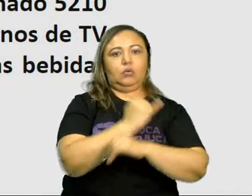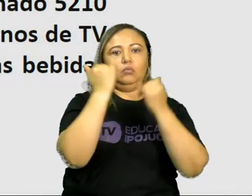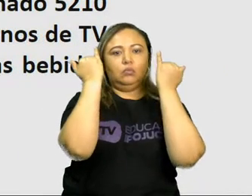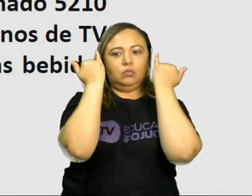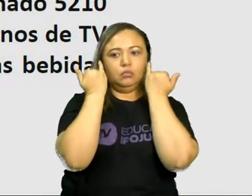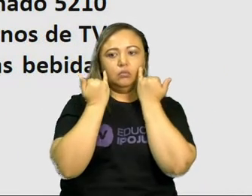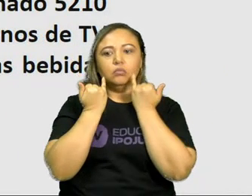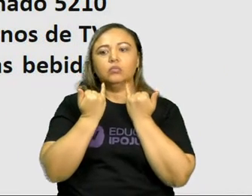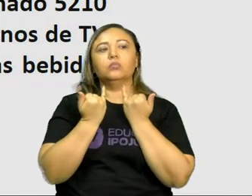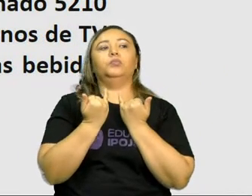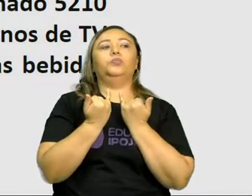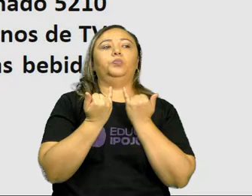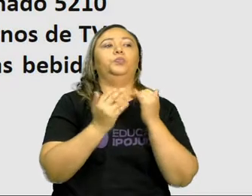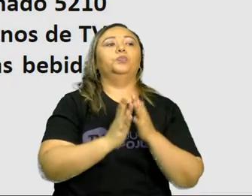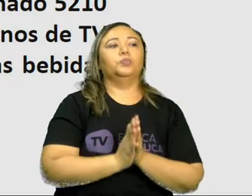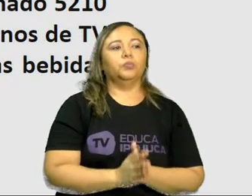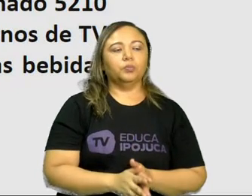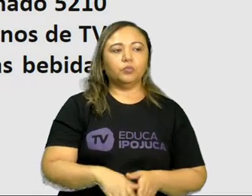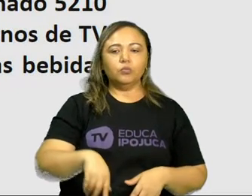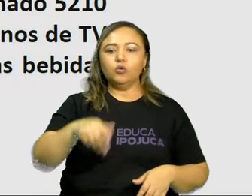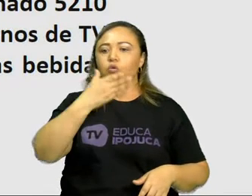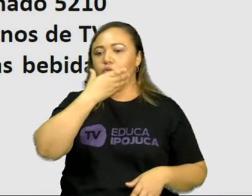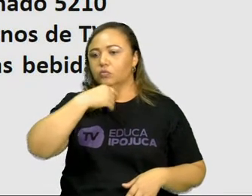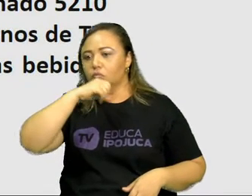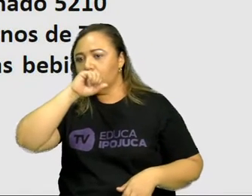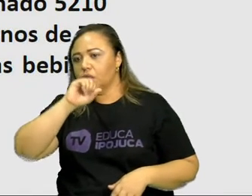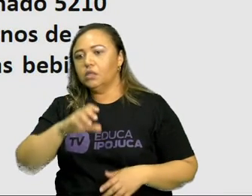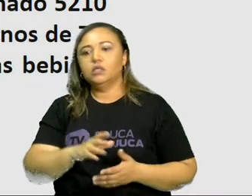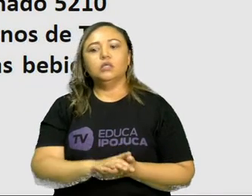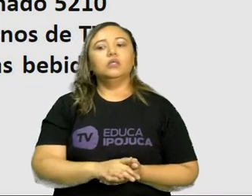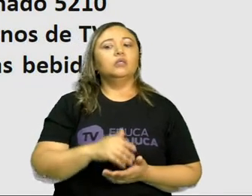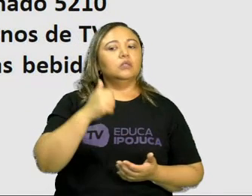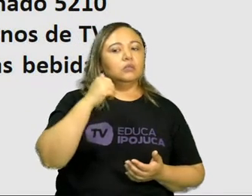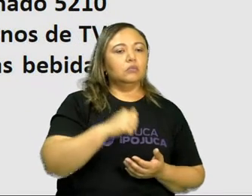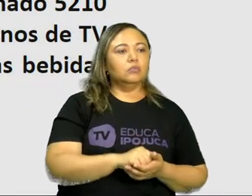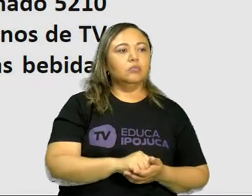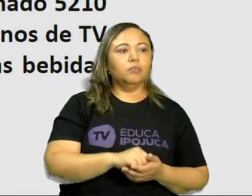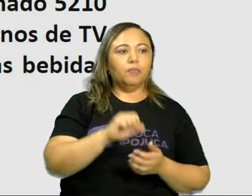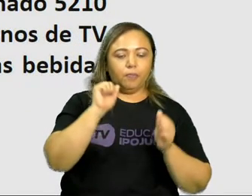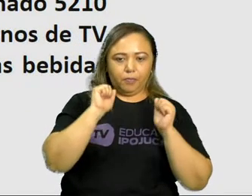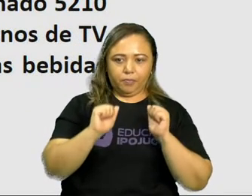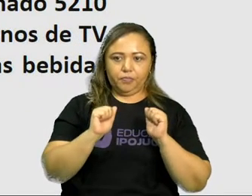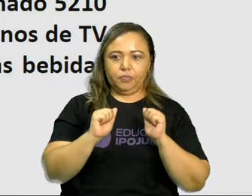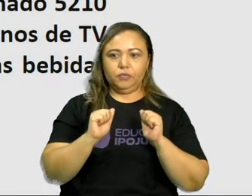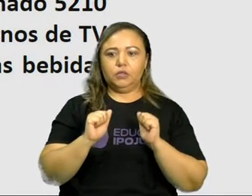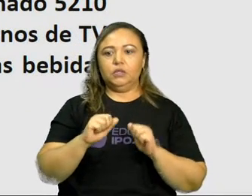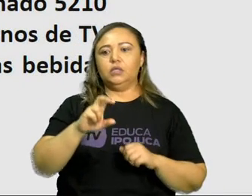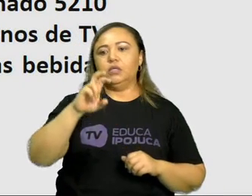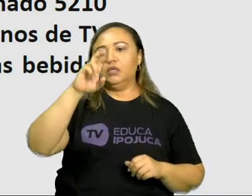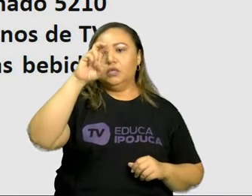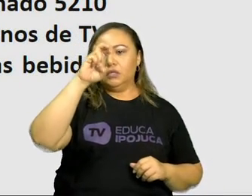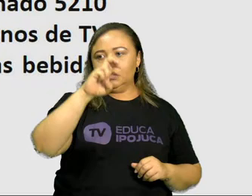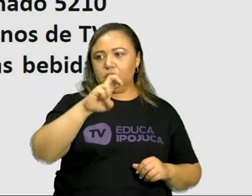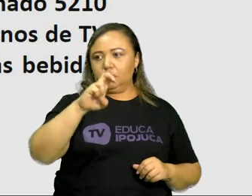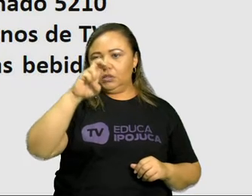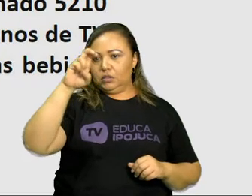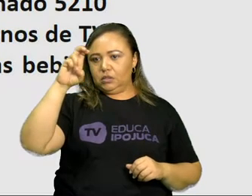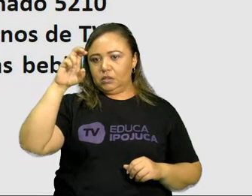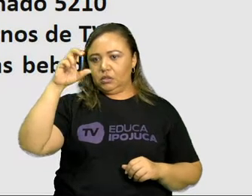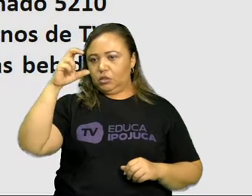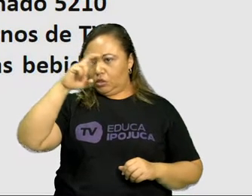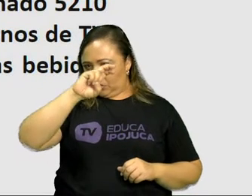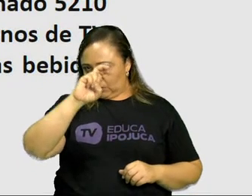Para a prevenção, segundo ele, os pais podem usar o chamado 5210, 5 poções diárias